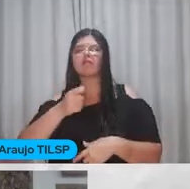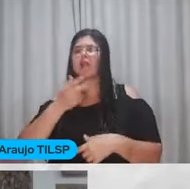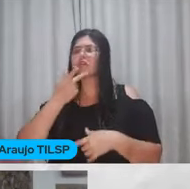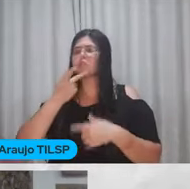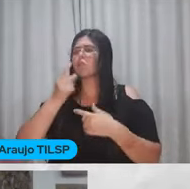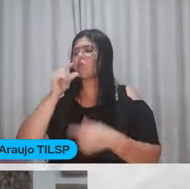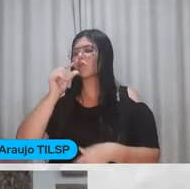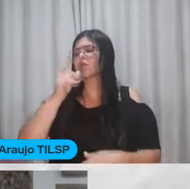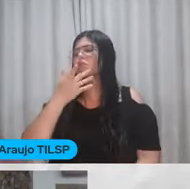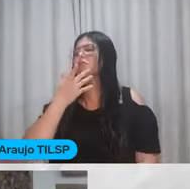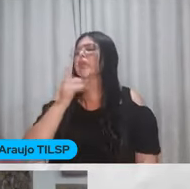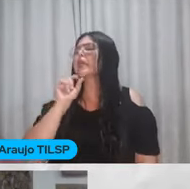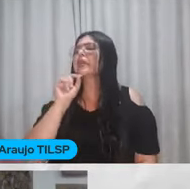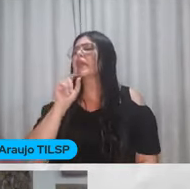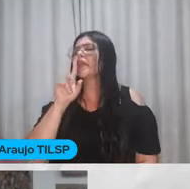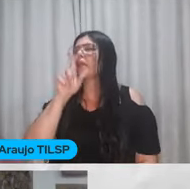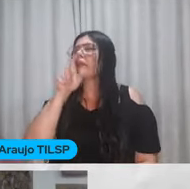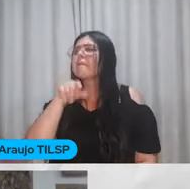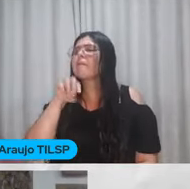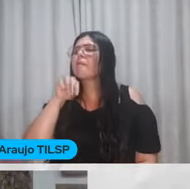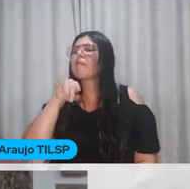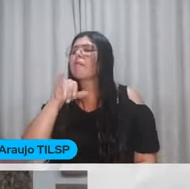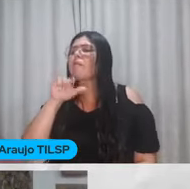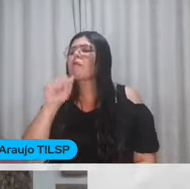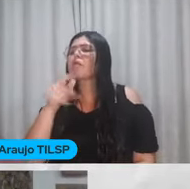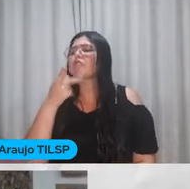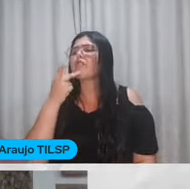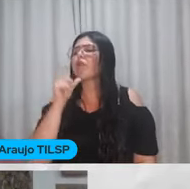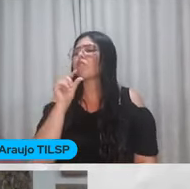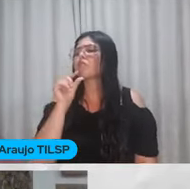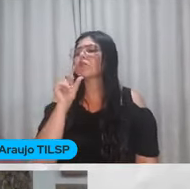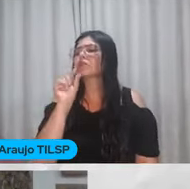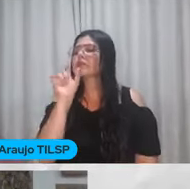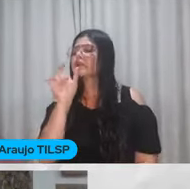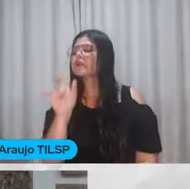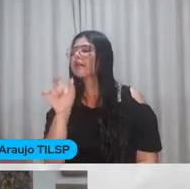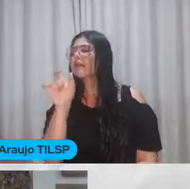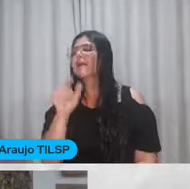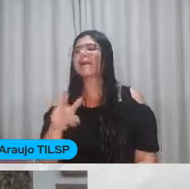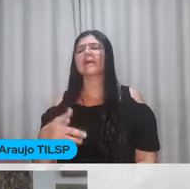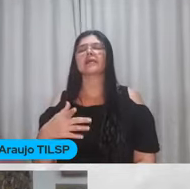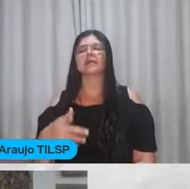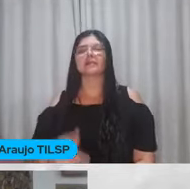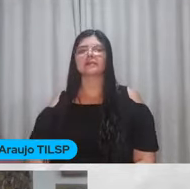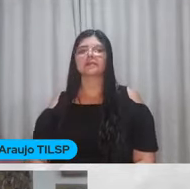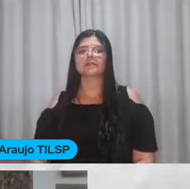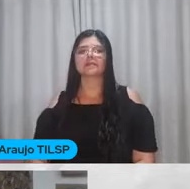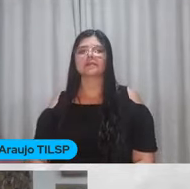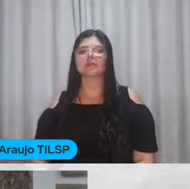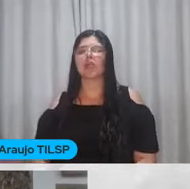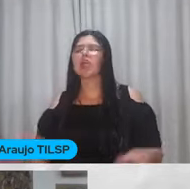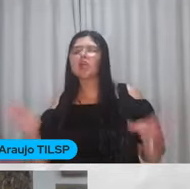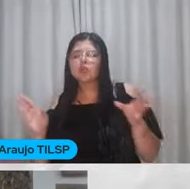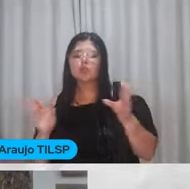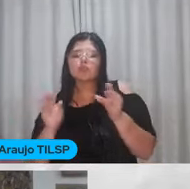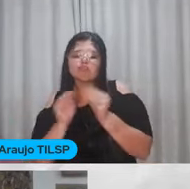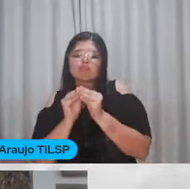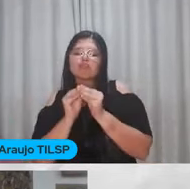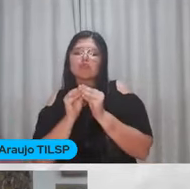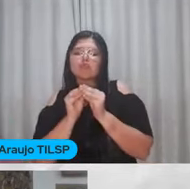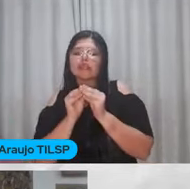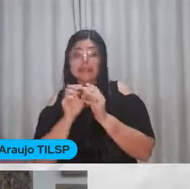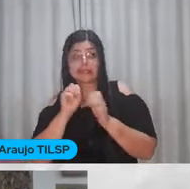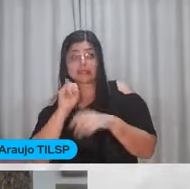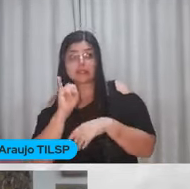gente Fala mais um pouquinho Da Mônica Conta assim um pouquinho De você Conta assim Resumidamente Se você